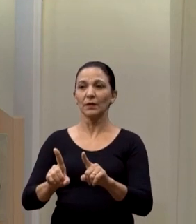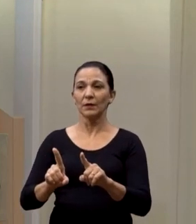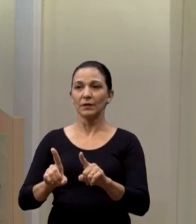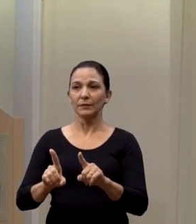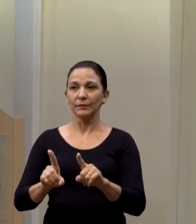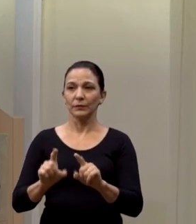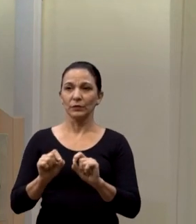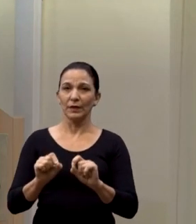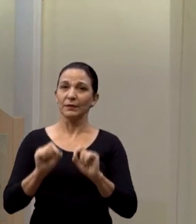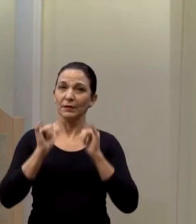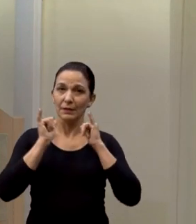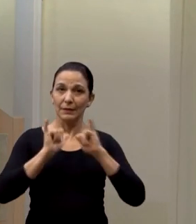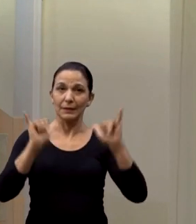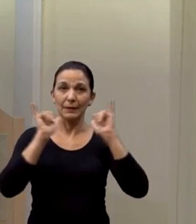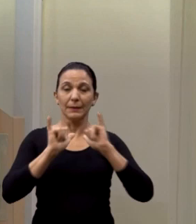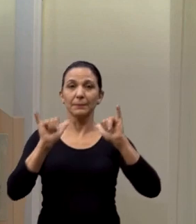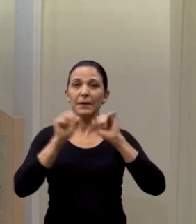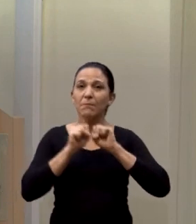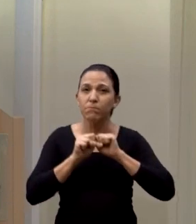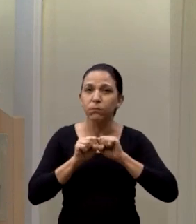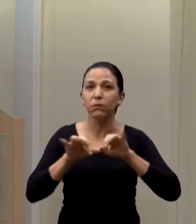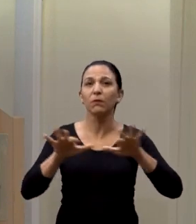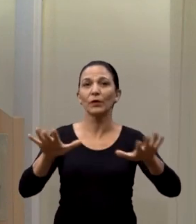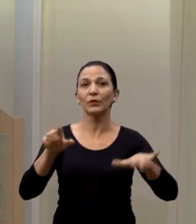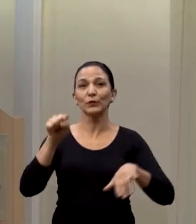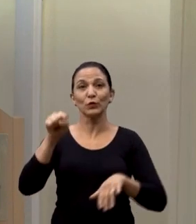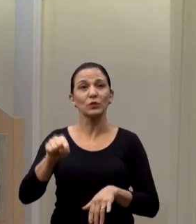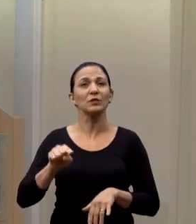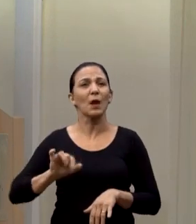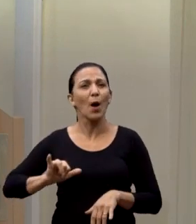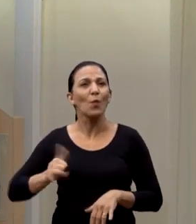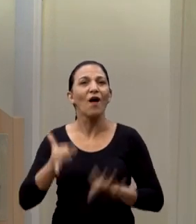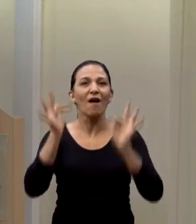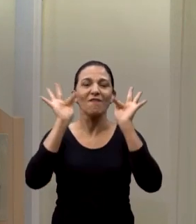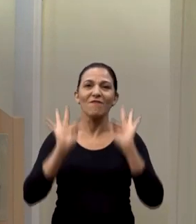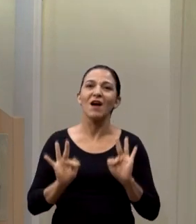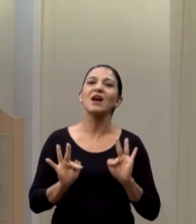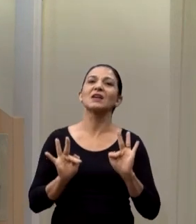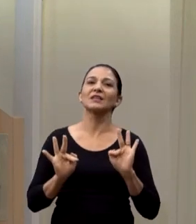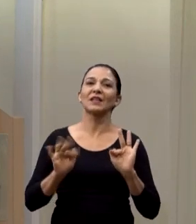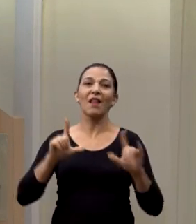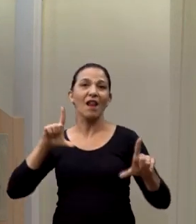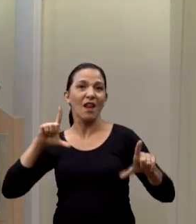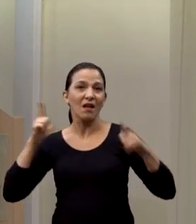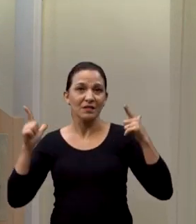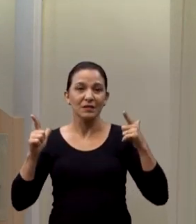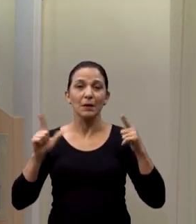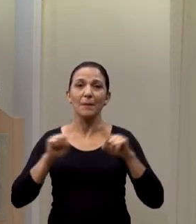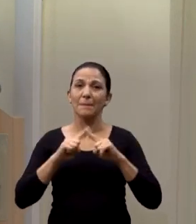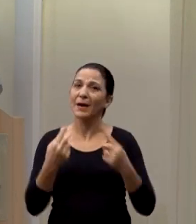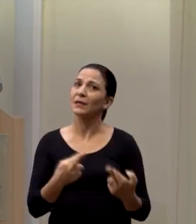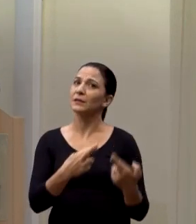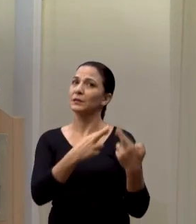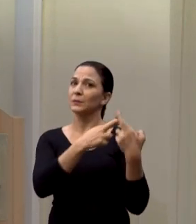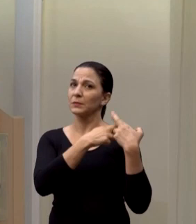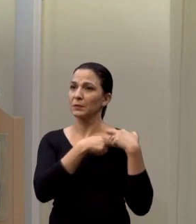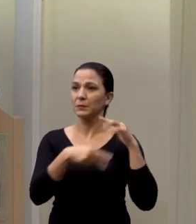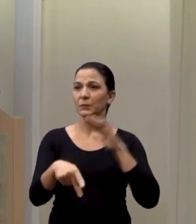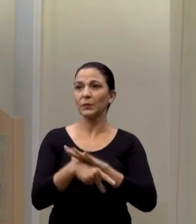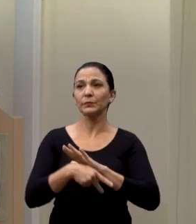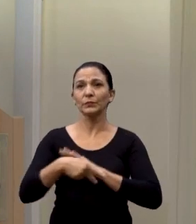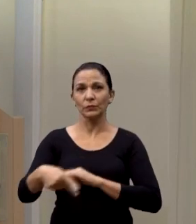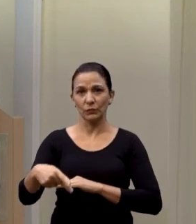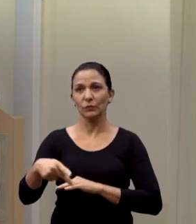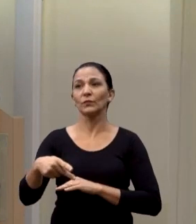questão de você estar podendo aproveitar a festa, mas de forma muito responsável. Então, vou